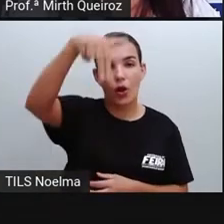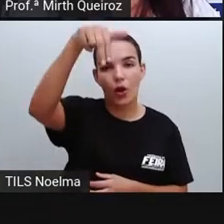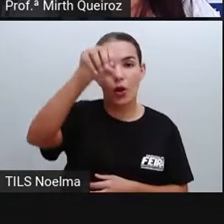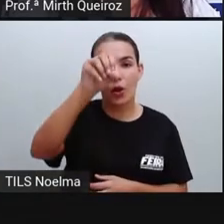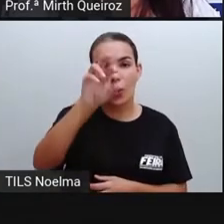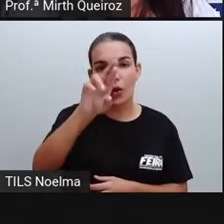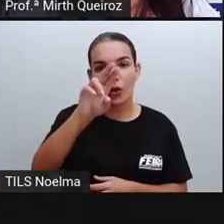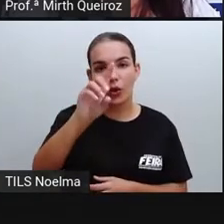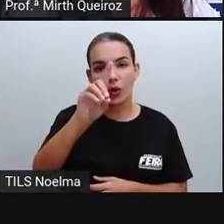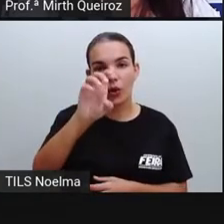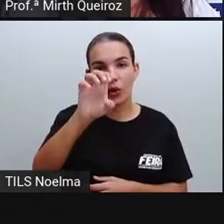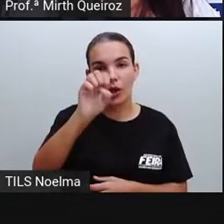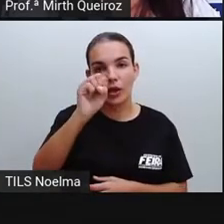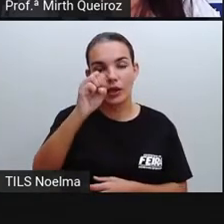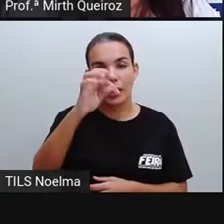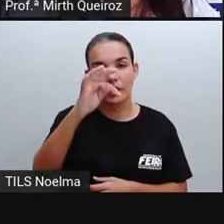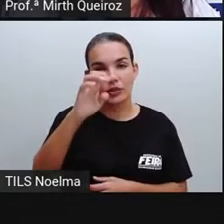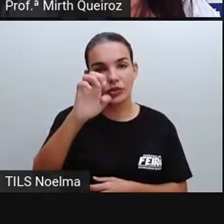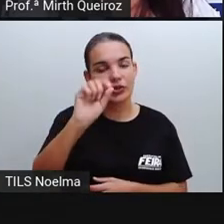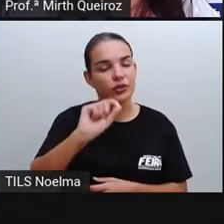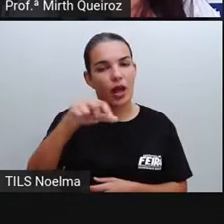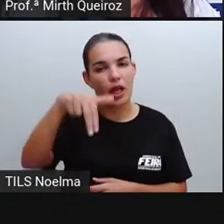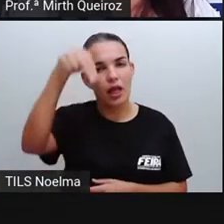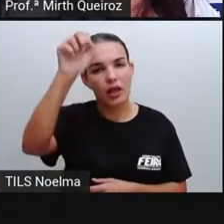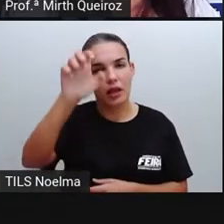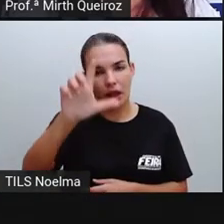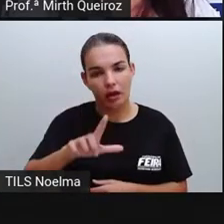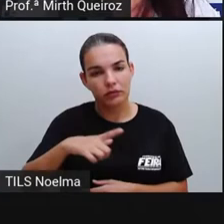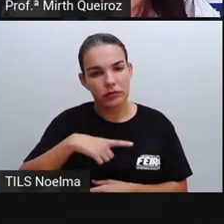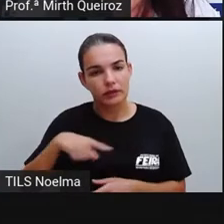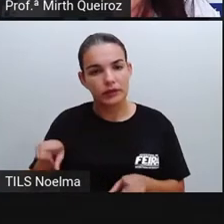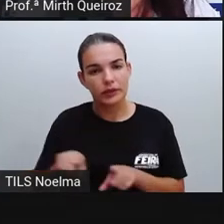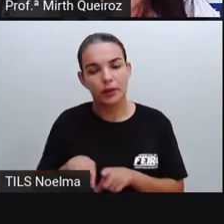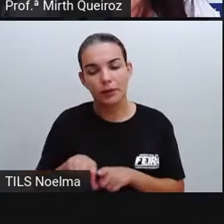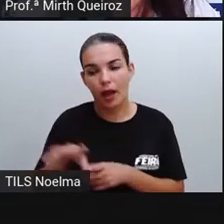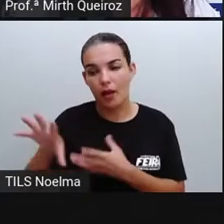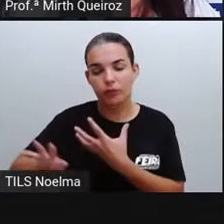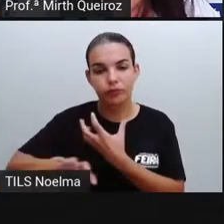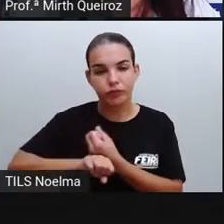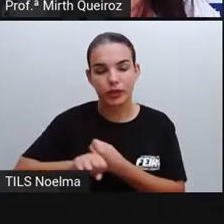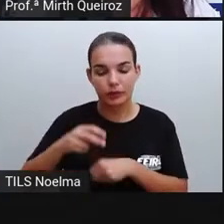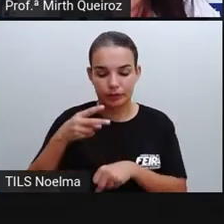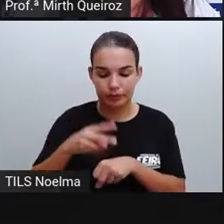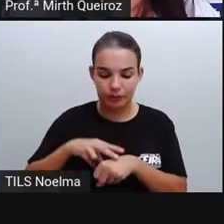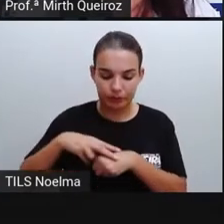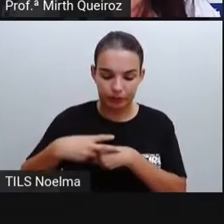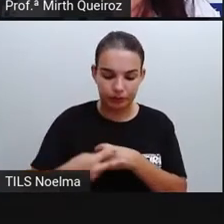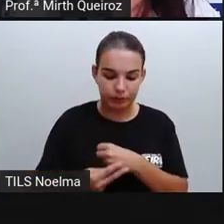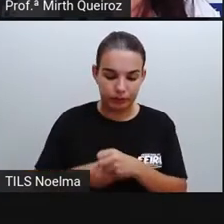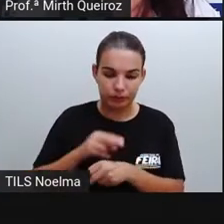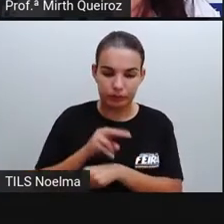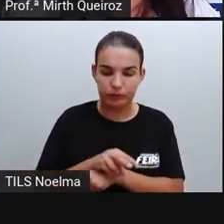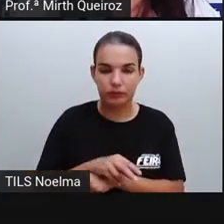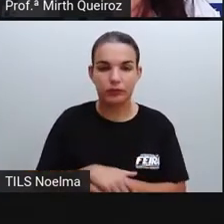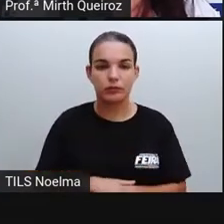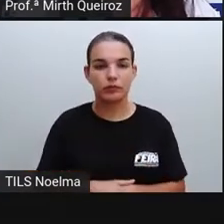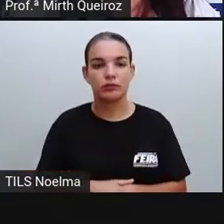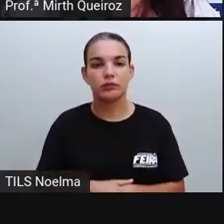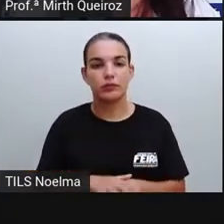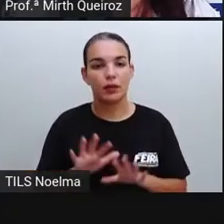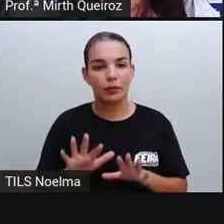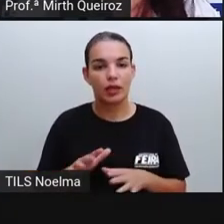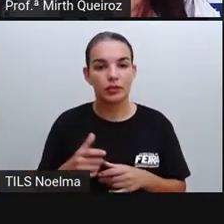houve um pequeno aumento aí de casos de dengue entre os anos 2018 e 2019. Não chegando aí em